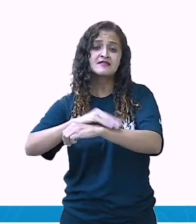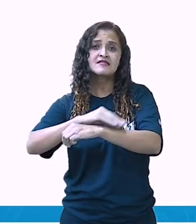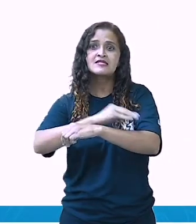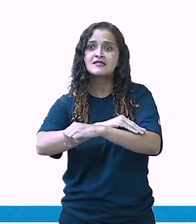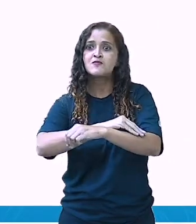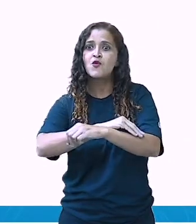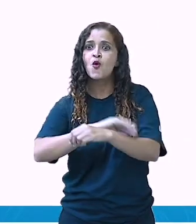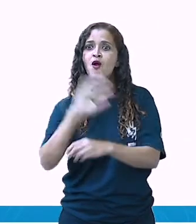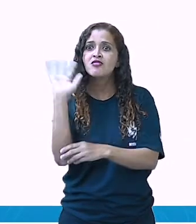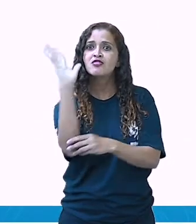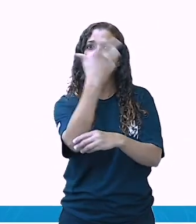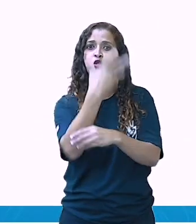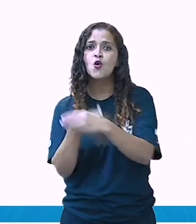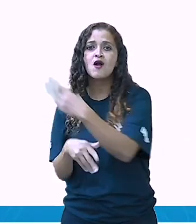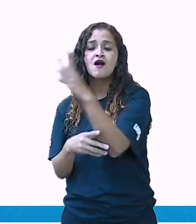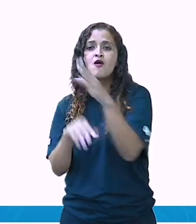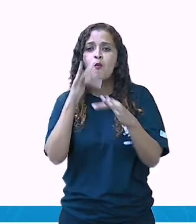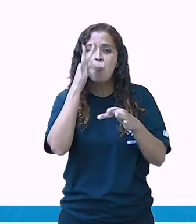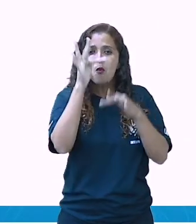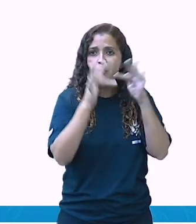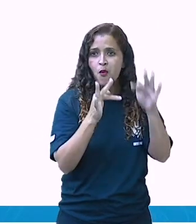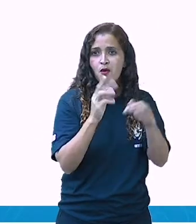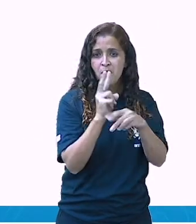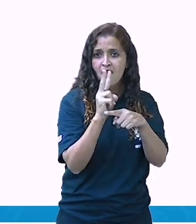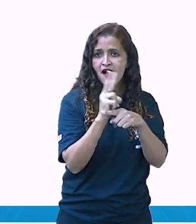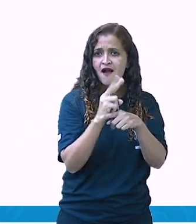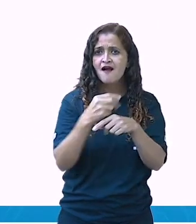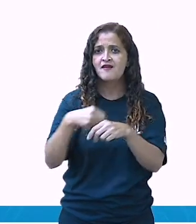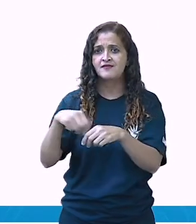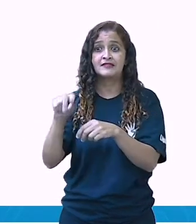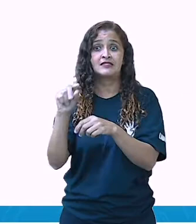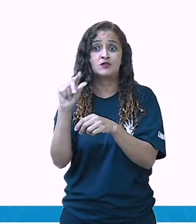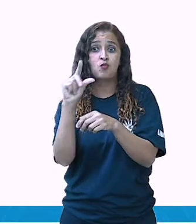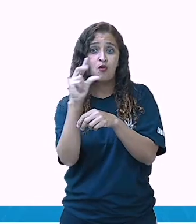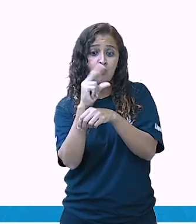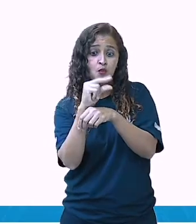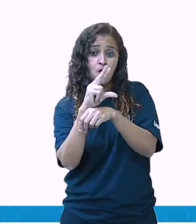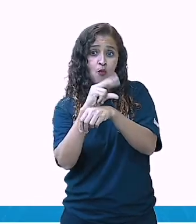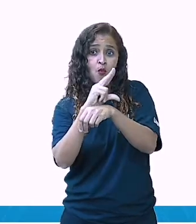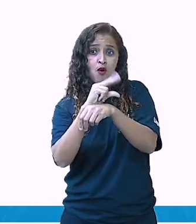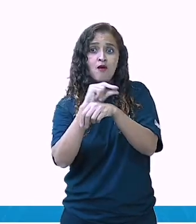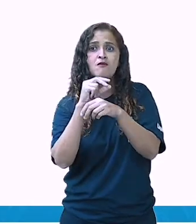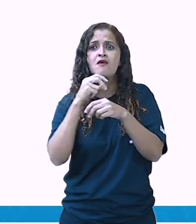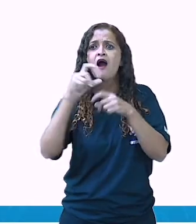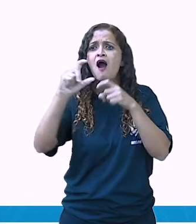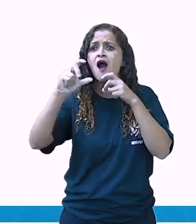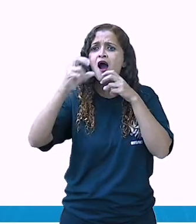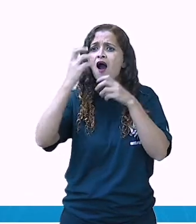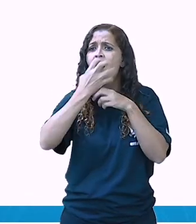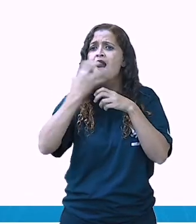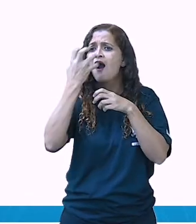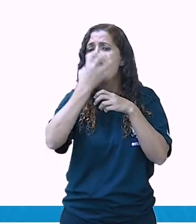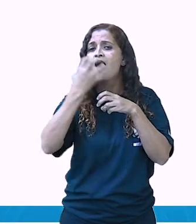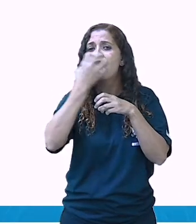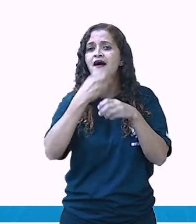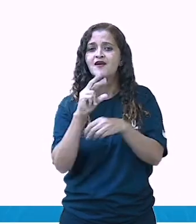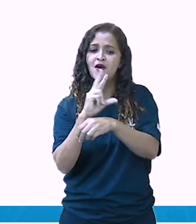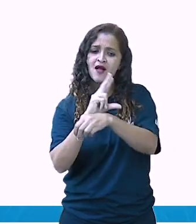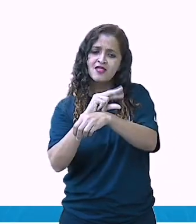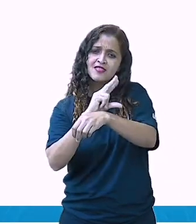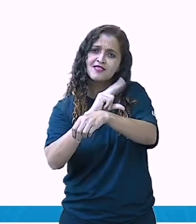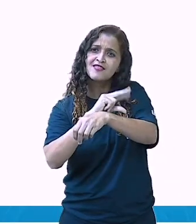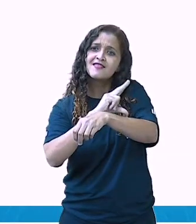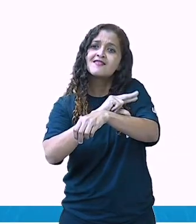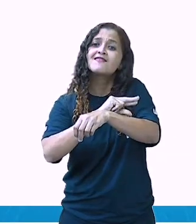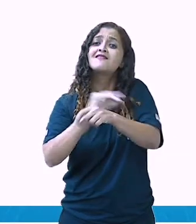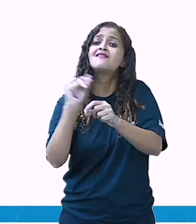E a cigarra e a sua canção? E o grilinho dentro do chão? Este é o meu